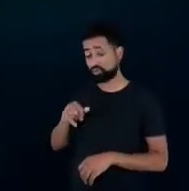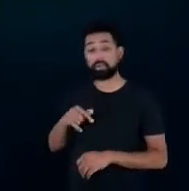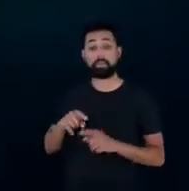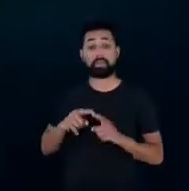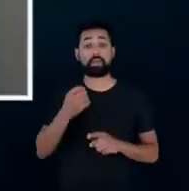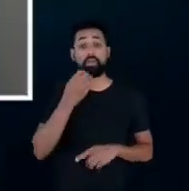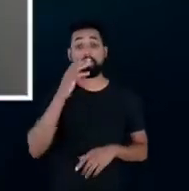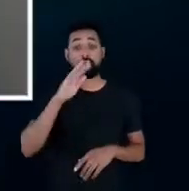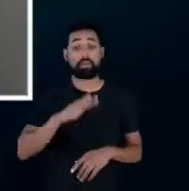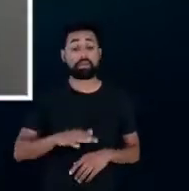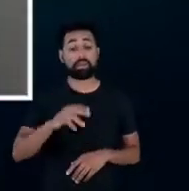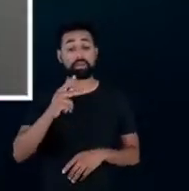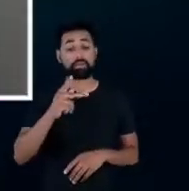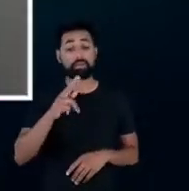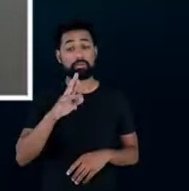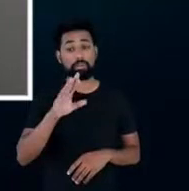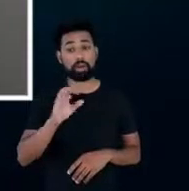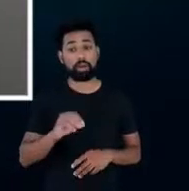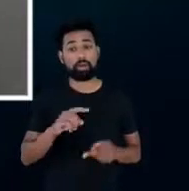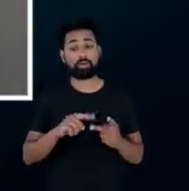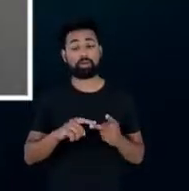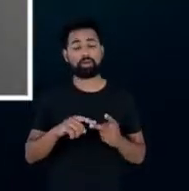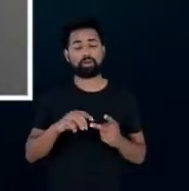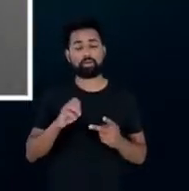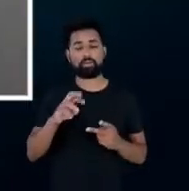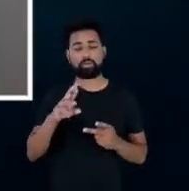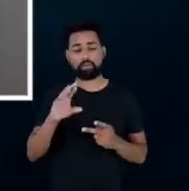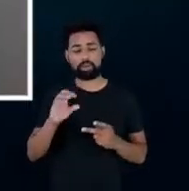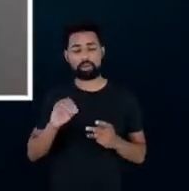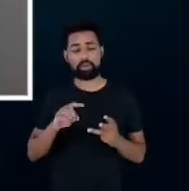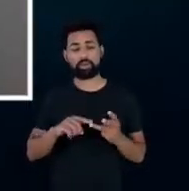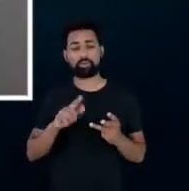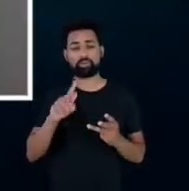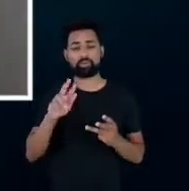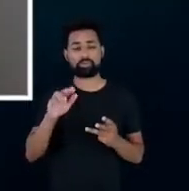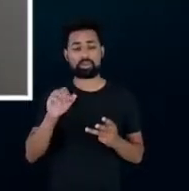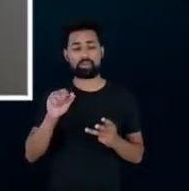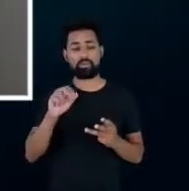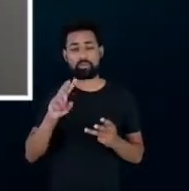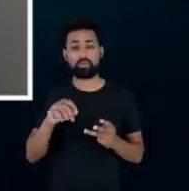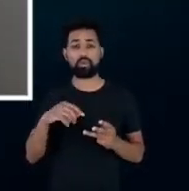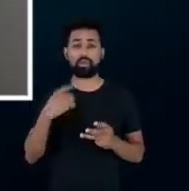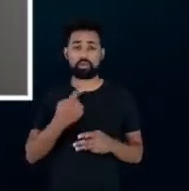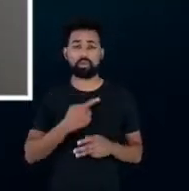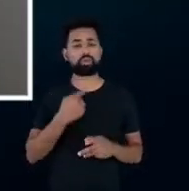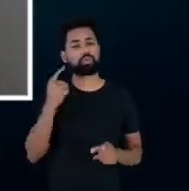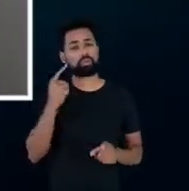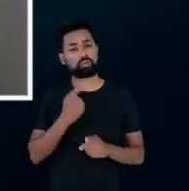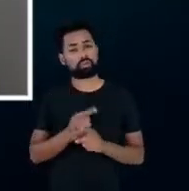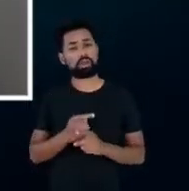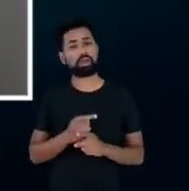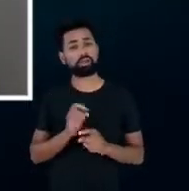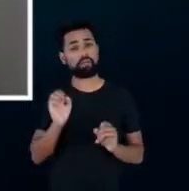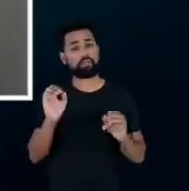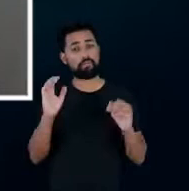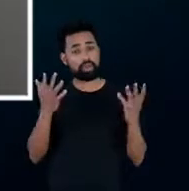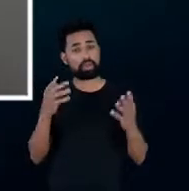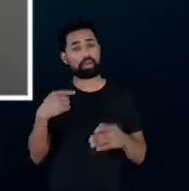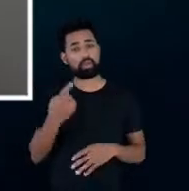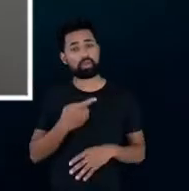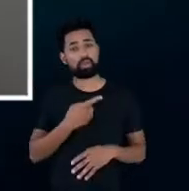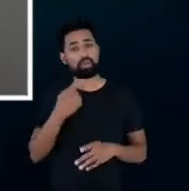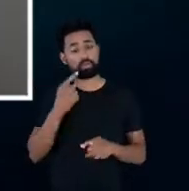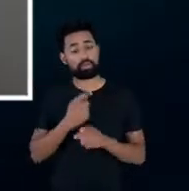ao Elvira ao Marcel ao Gustavo a gente tem se encontrado bastante nesses eventos falando de